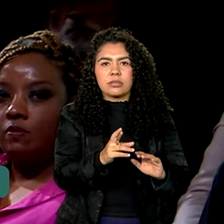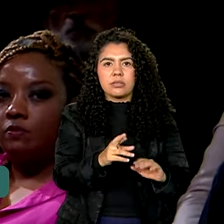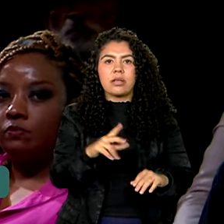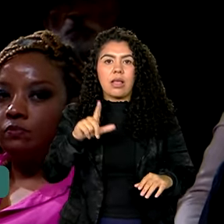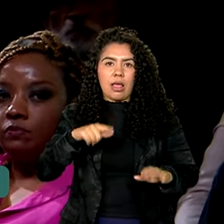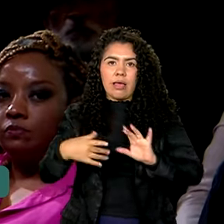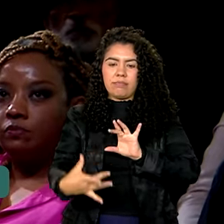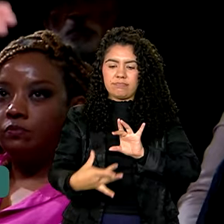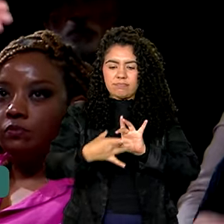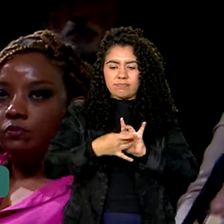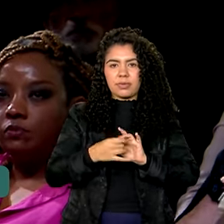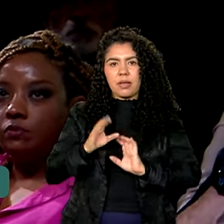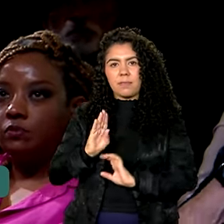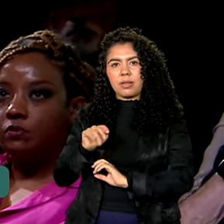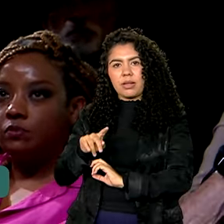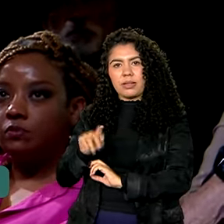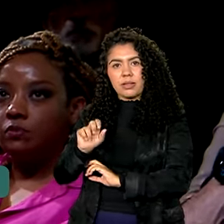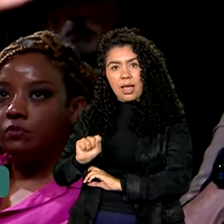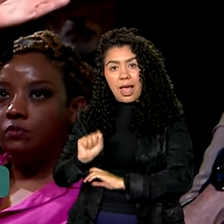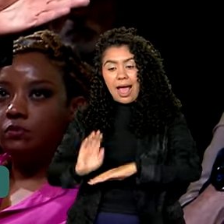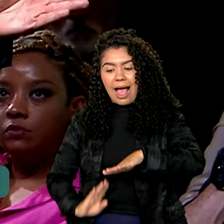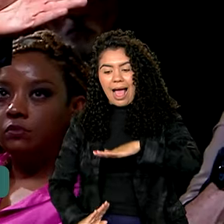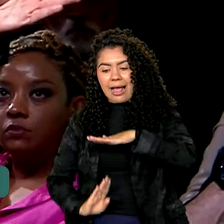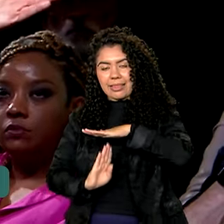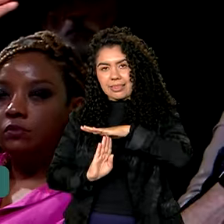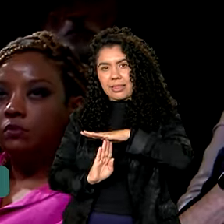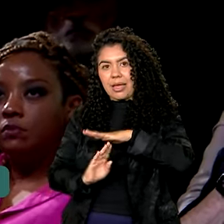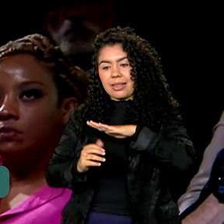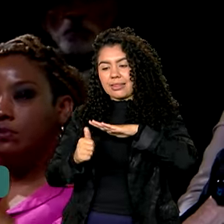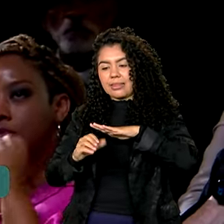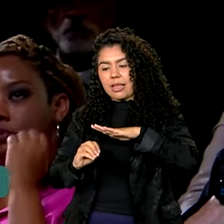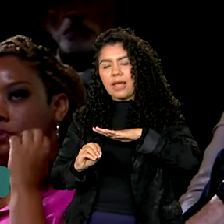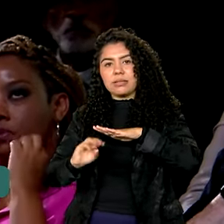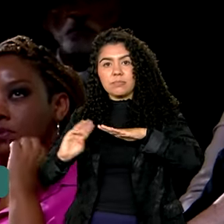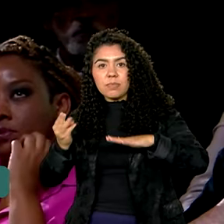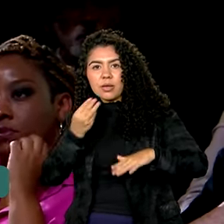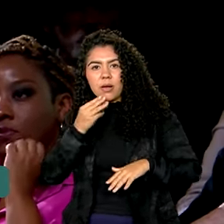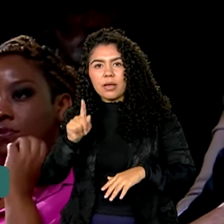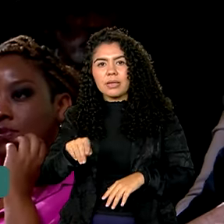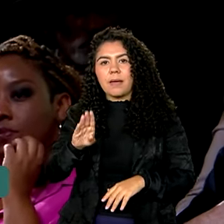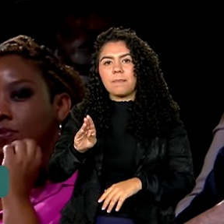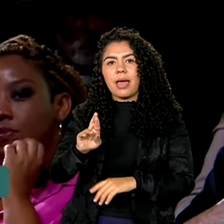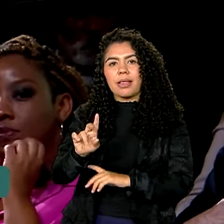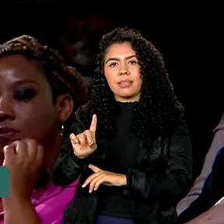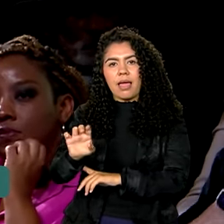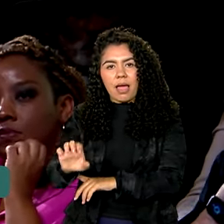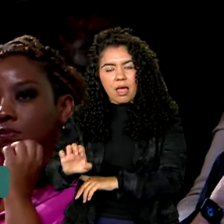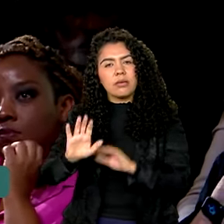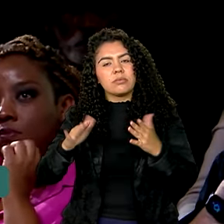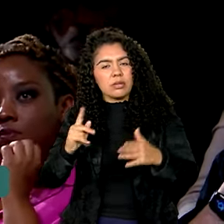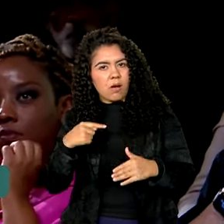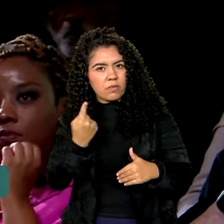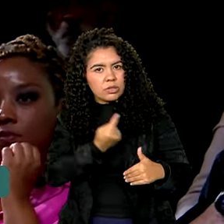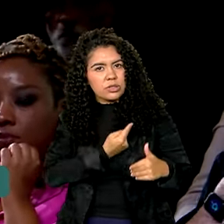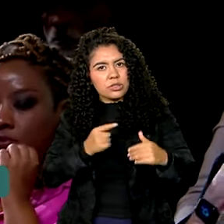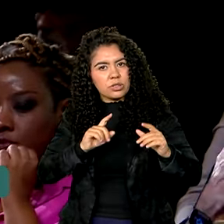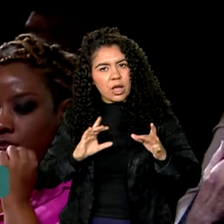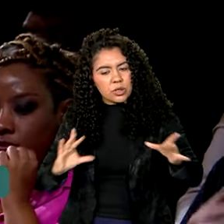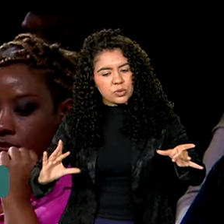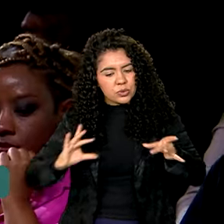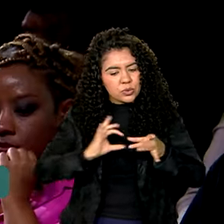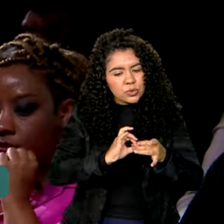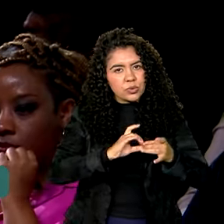é com o BNDES. Até 10 milhões é com o BRDE. Então, nós estamos trabalhando junto para poder encaminhar essa execução